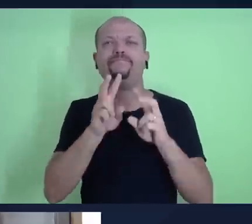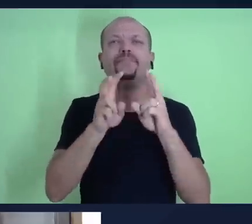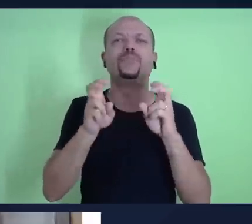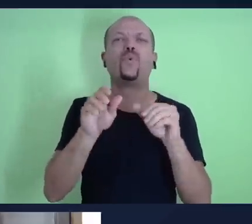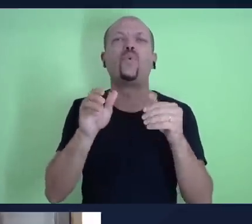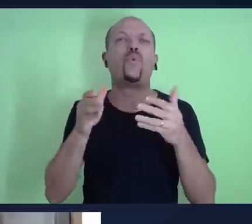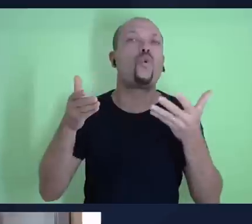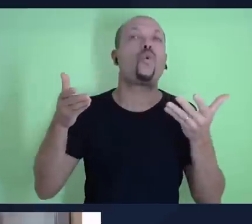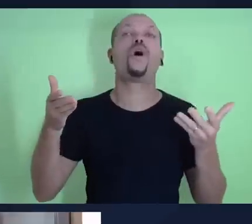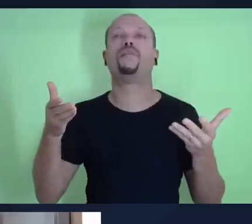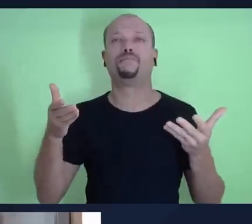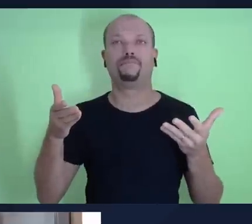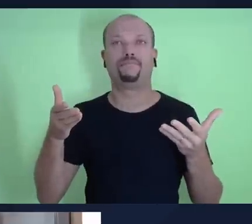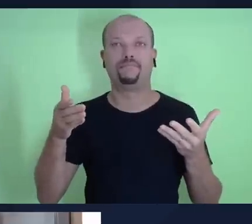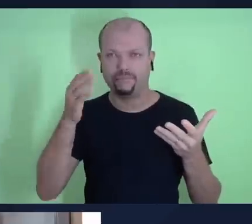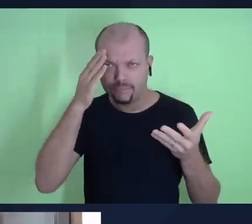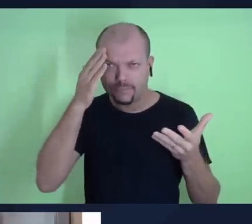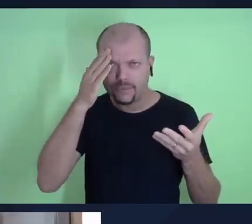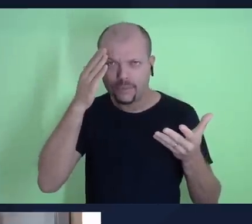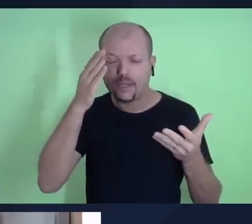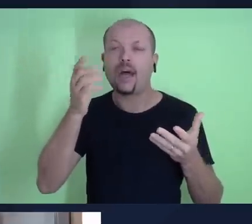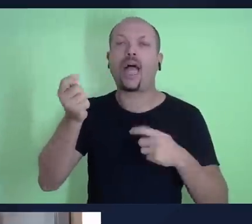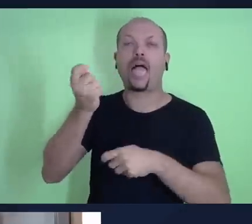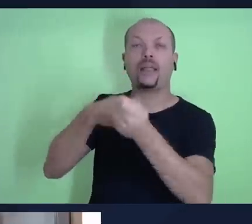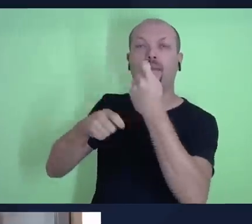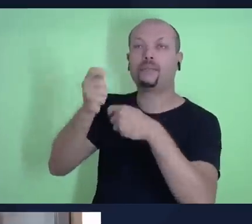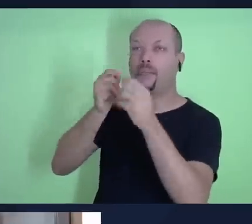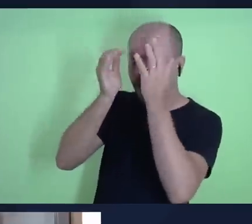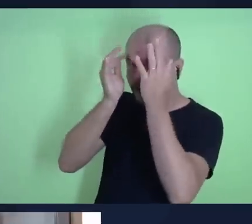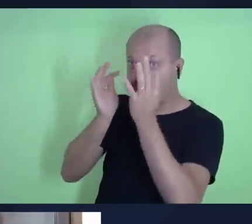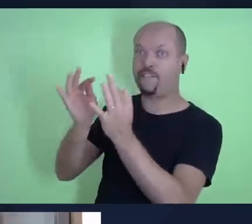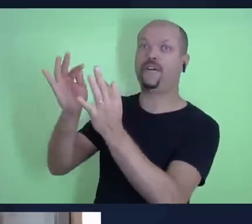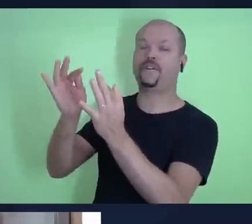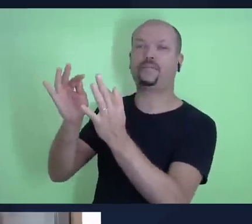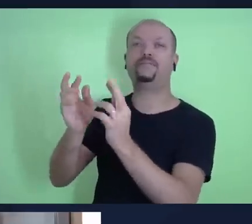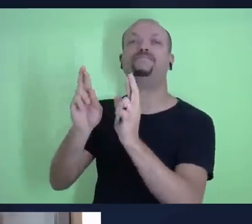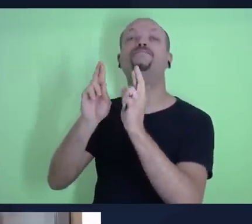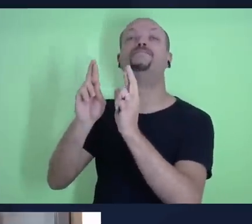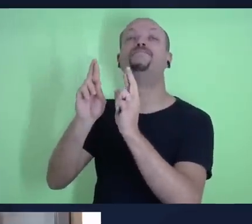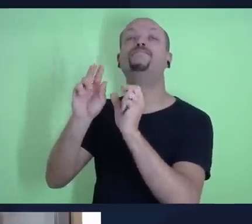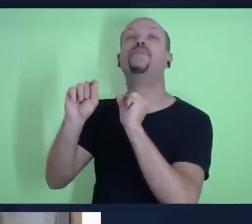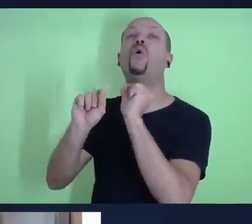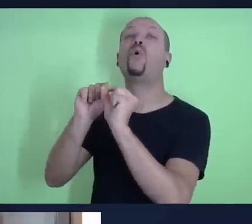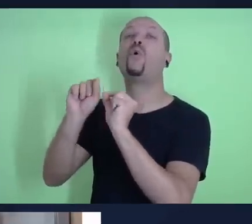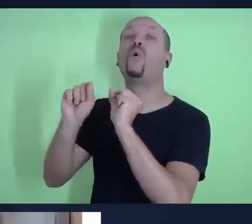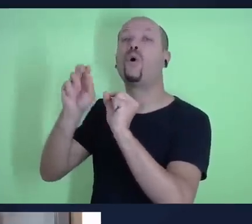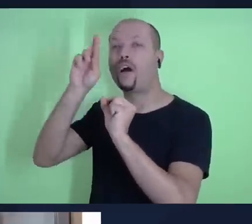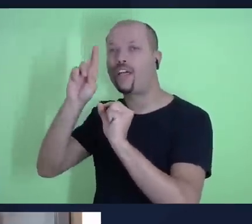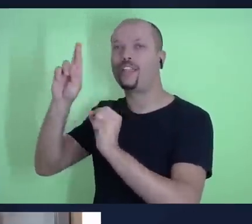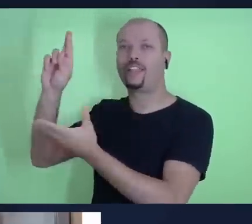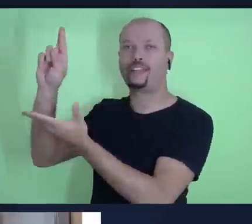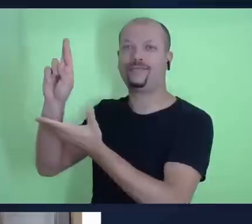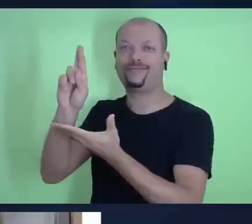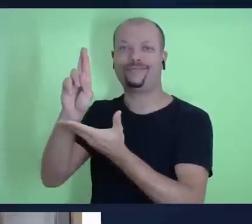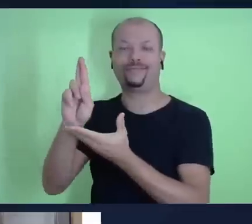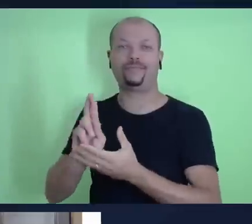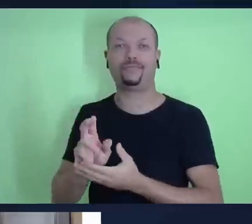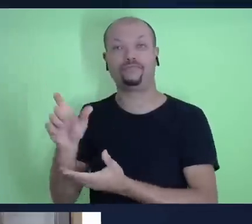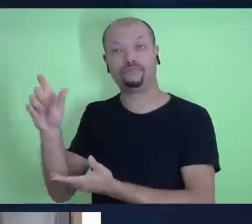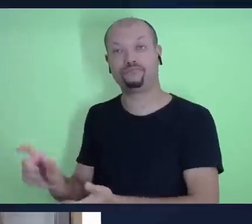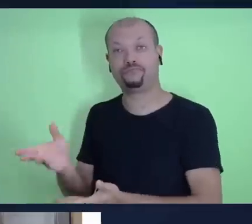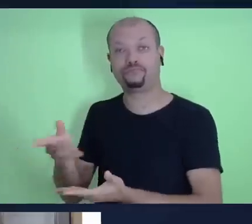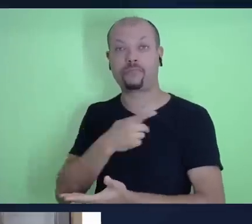temporada administradores fiéis à espera do mestre. Eu sou o pastor Júlio Ribeiro,